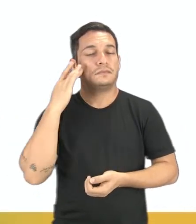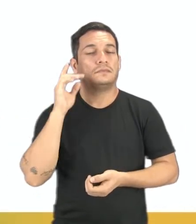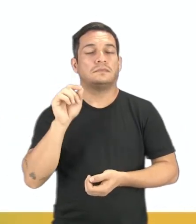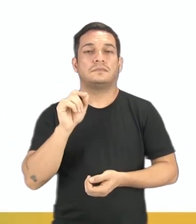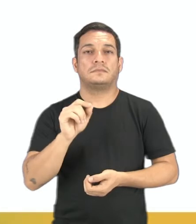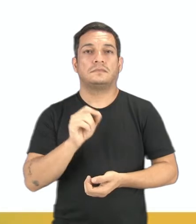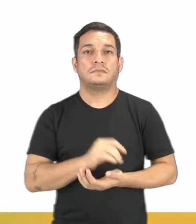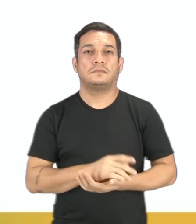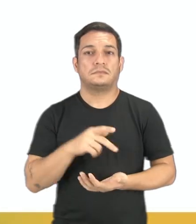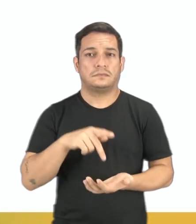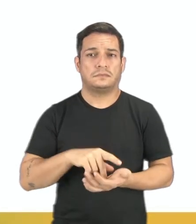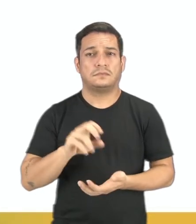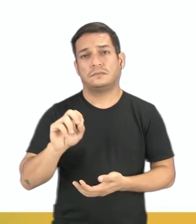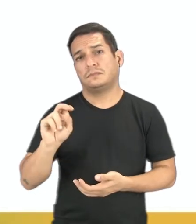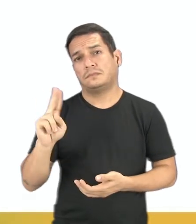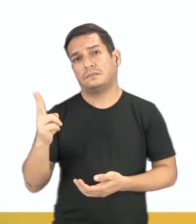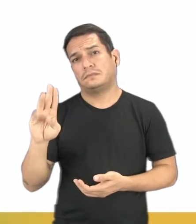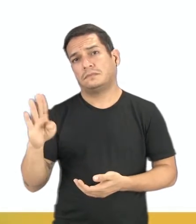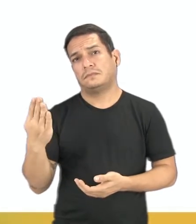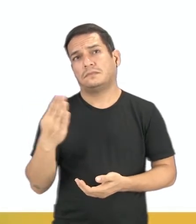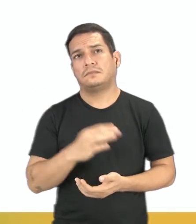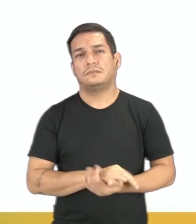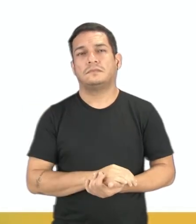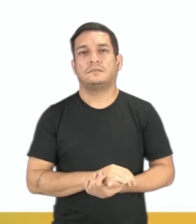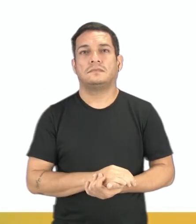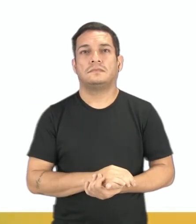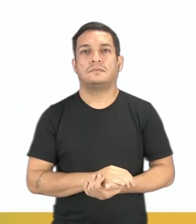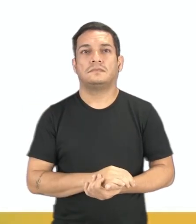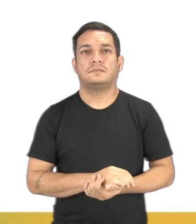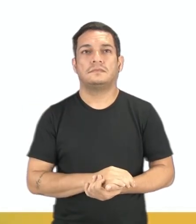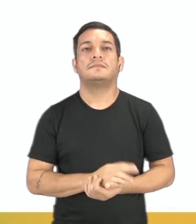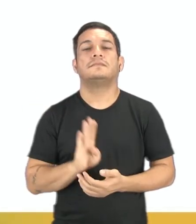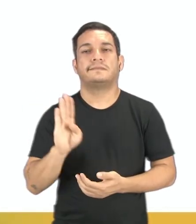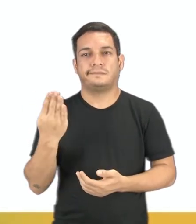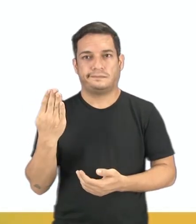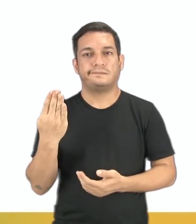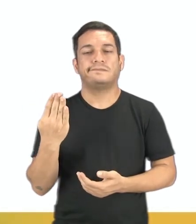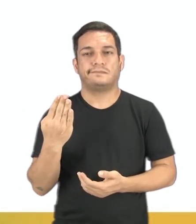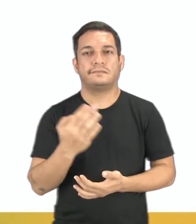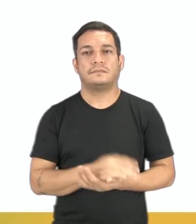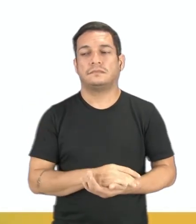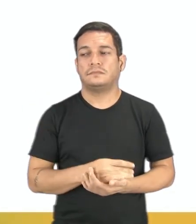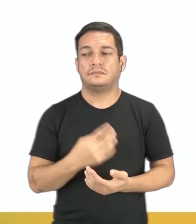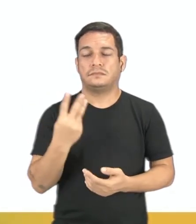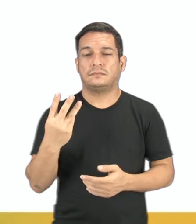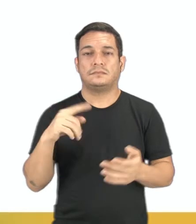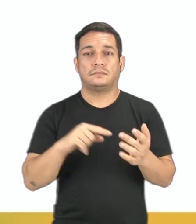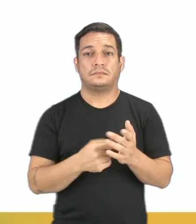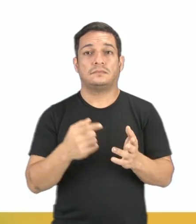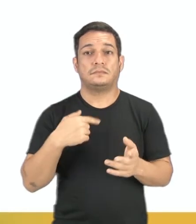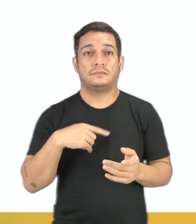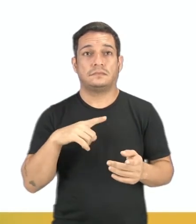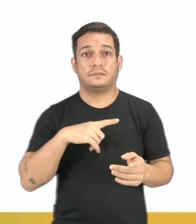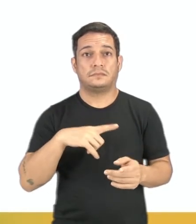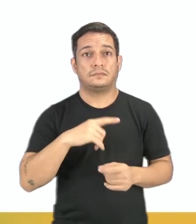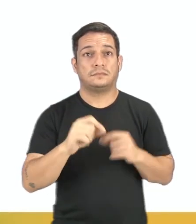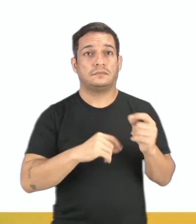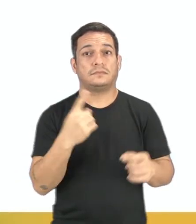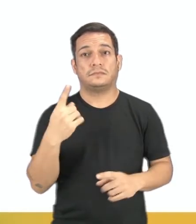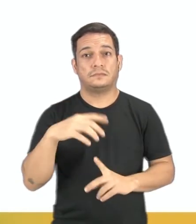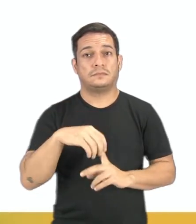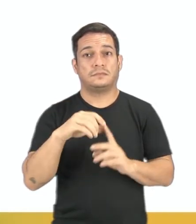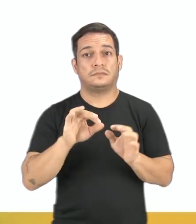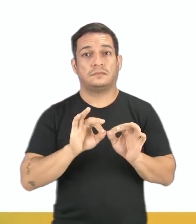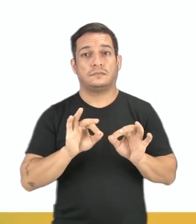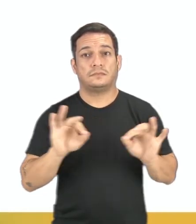acham? Verdadeiro ou falso? É falso, gente. Por três pontos dados, passa uma